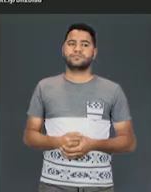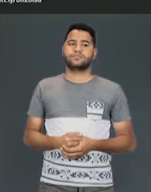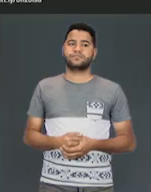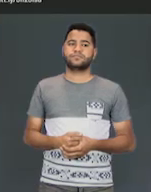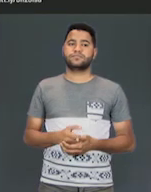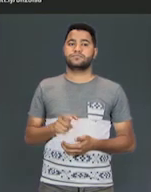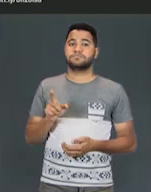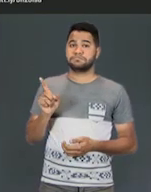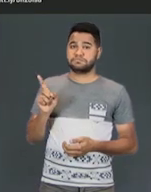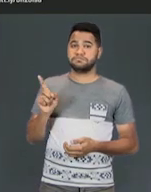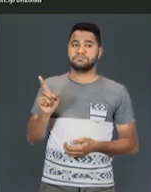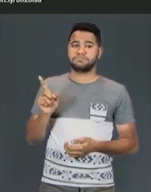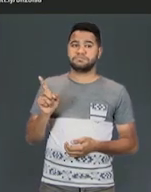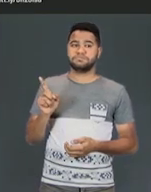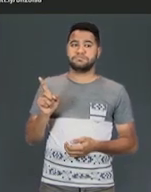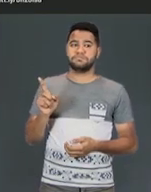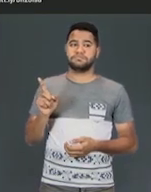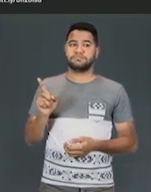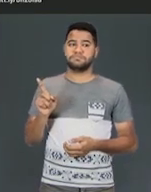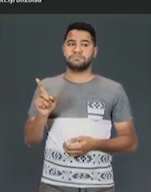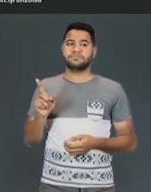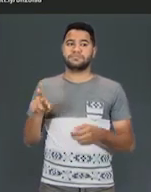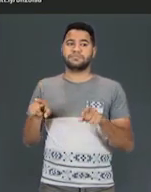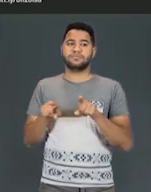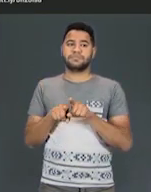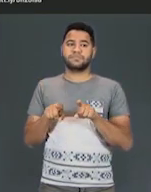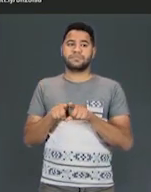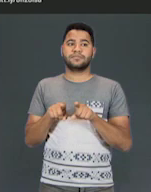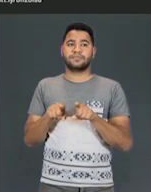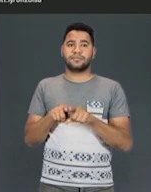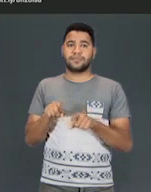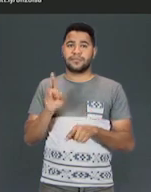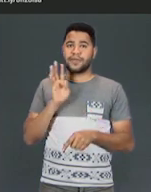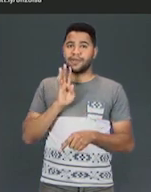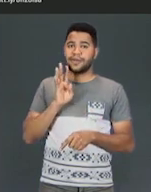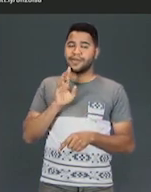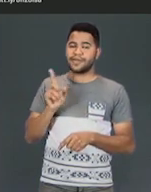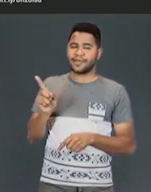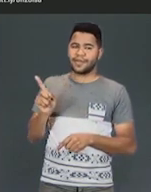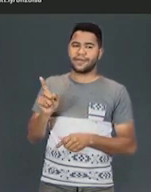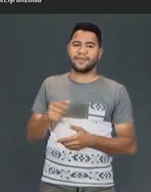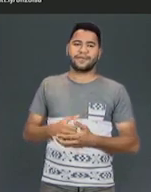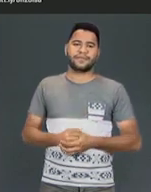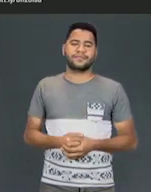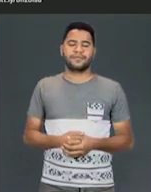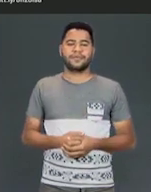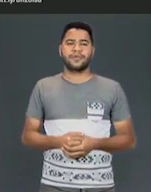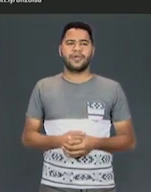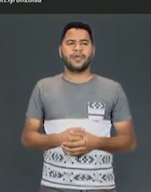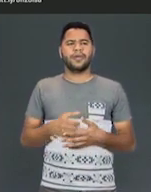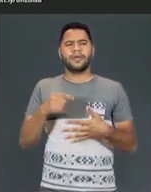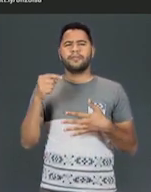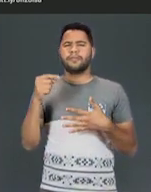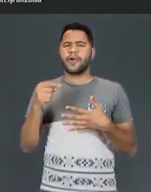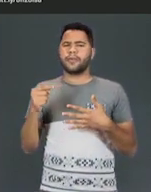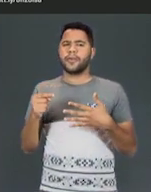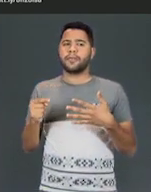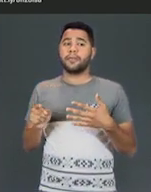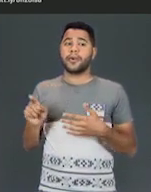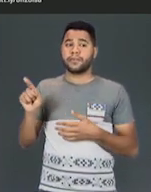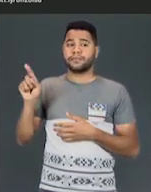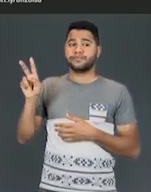Uau! It's really curious, isn't it? Então, todas essas obras, nós podemos